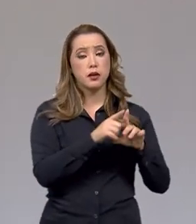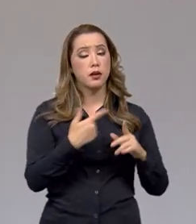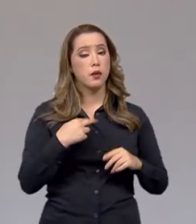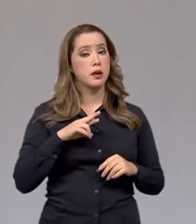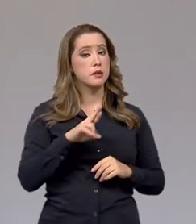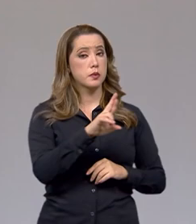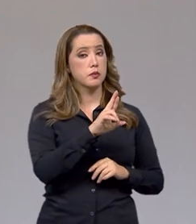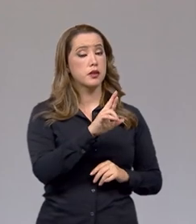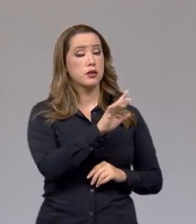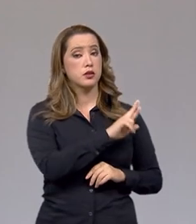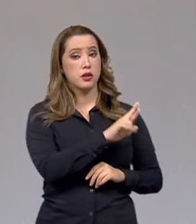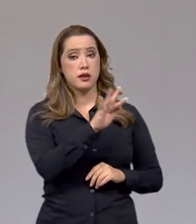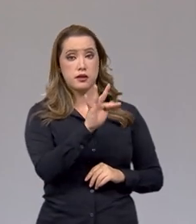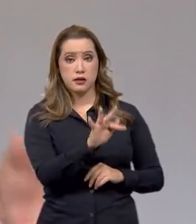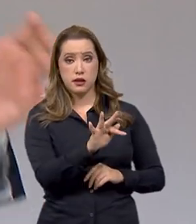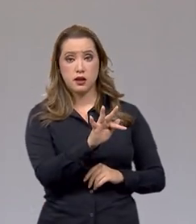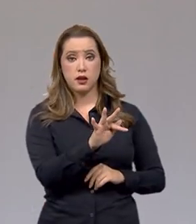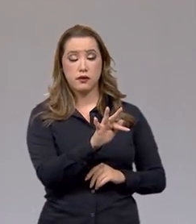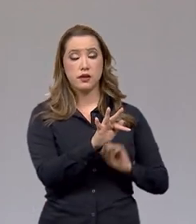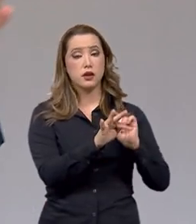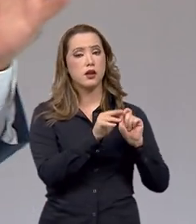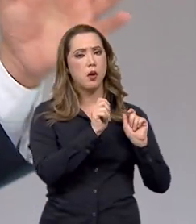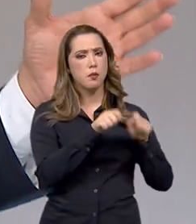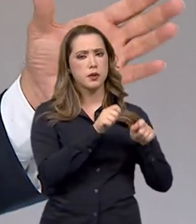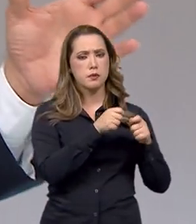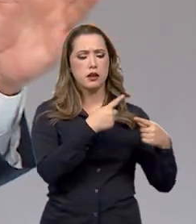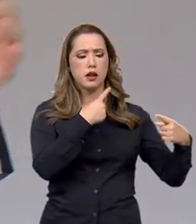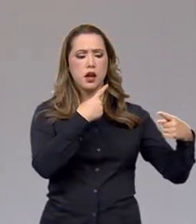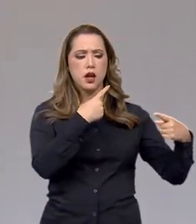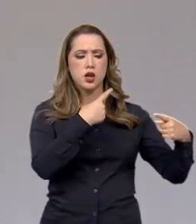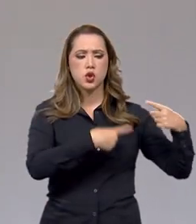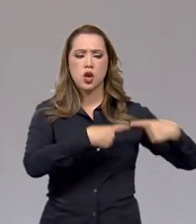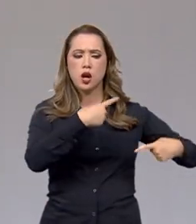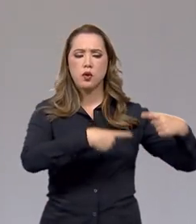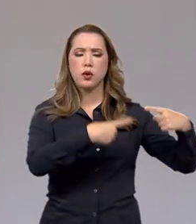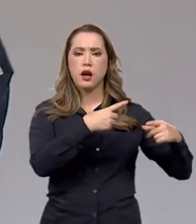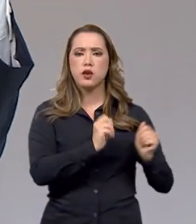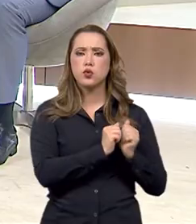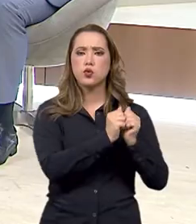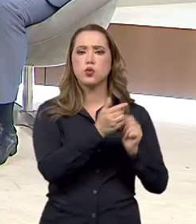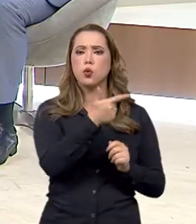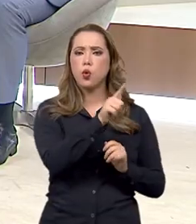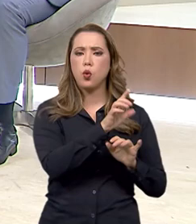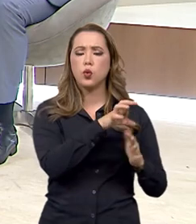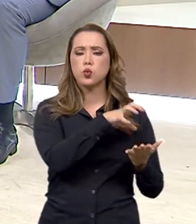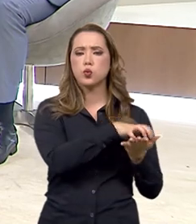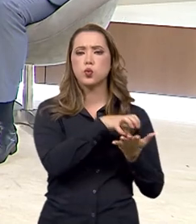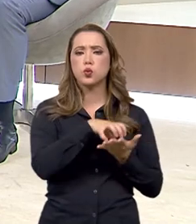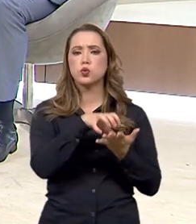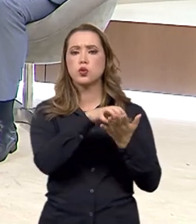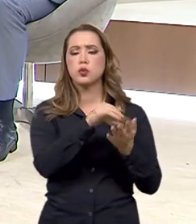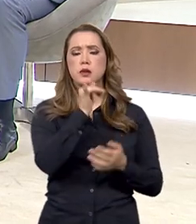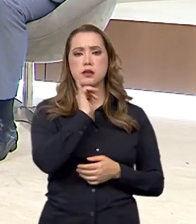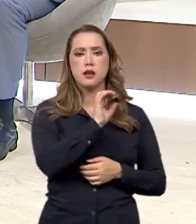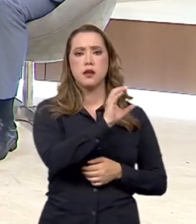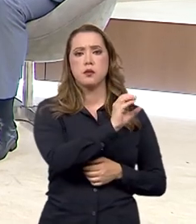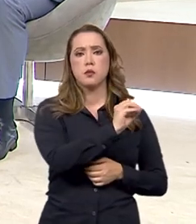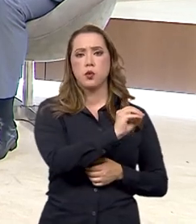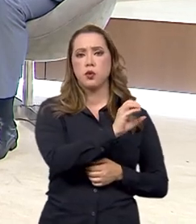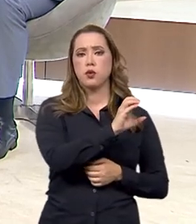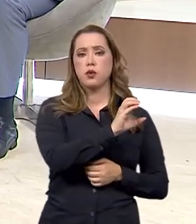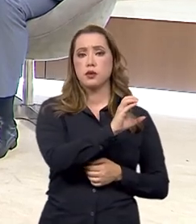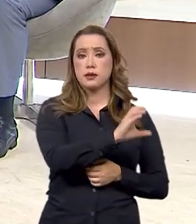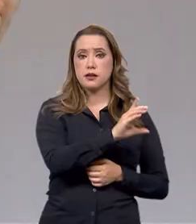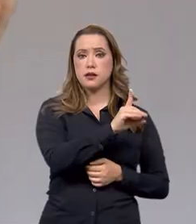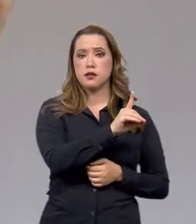da Receita, de uma certa forma coloca a Receita em diálogo com a OCDE, coloca em diálogo com o G20, com esses grandes